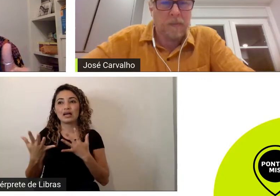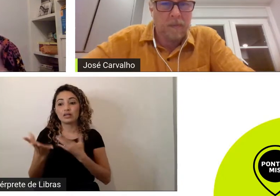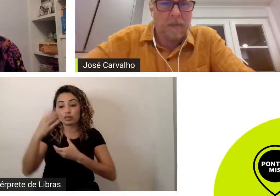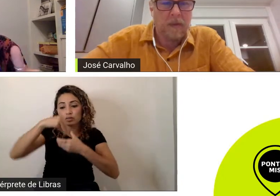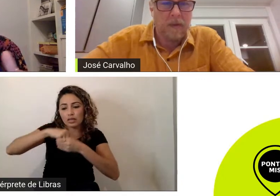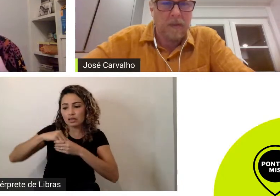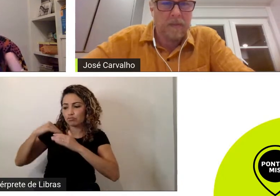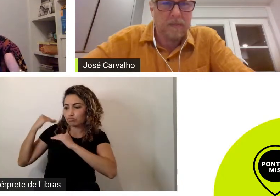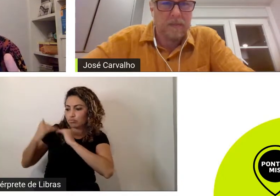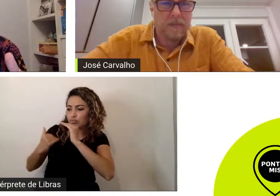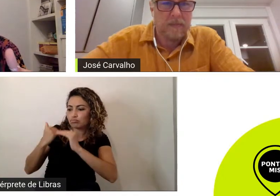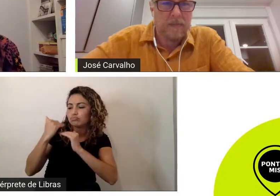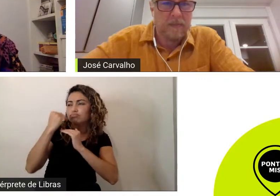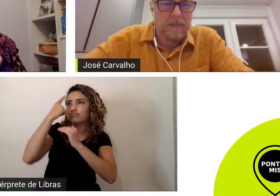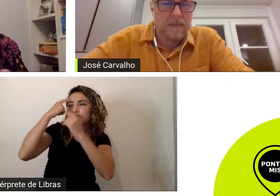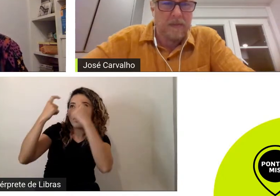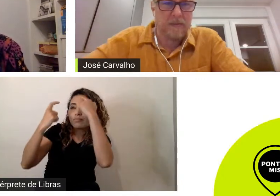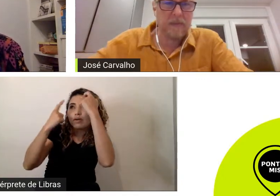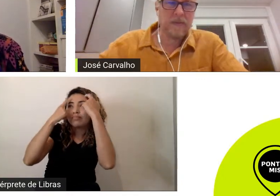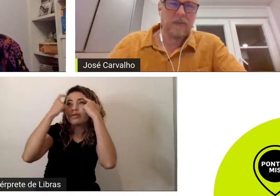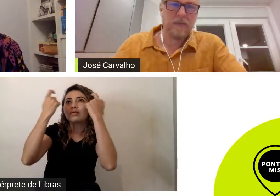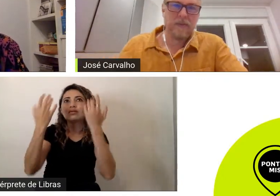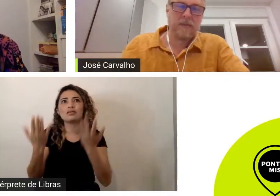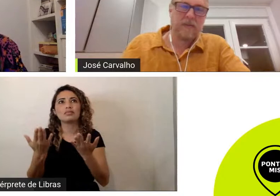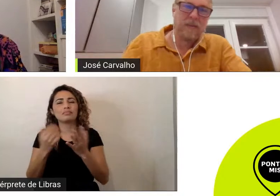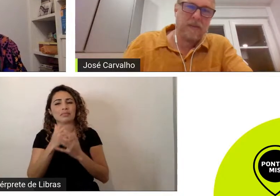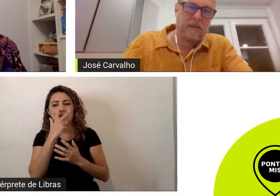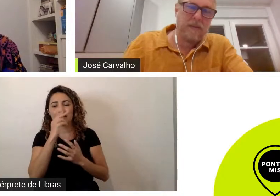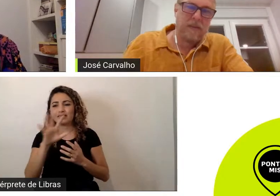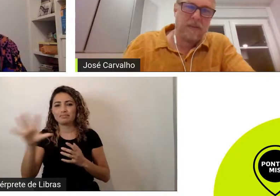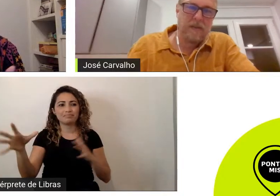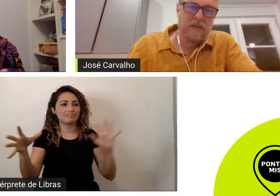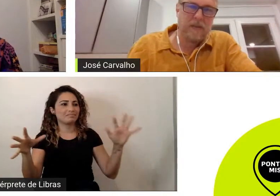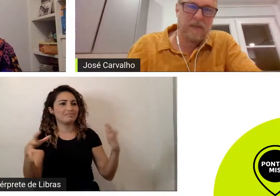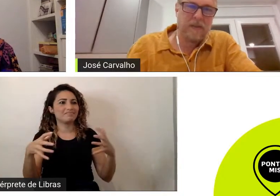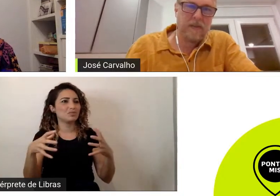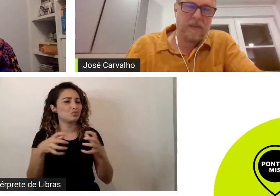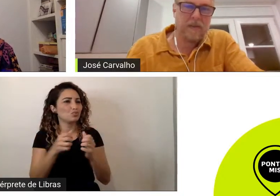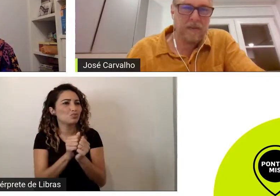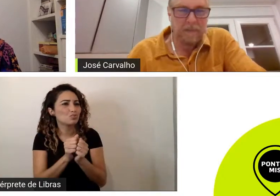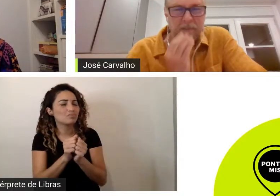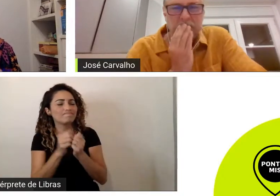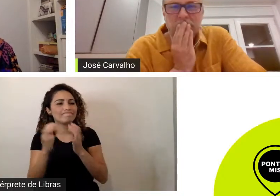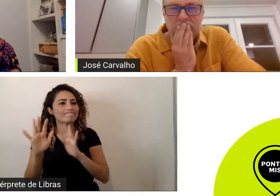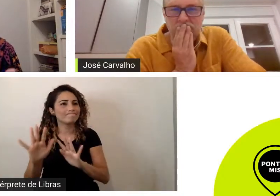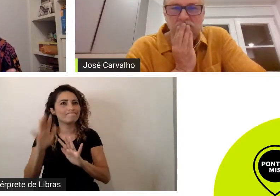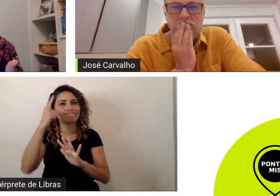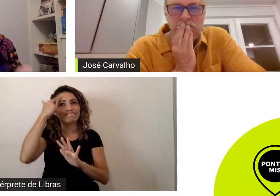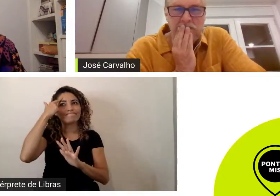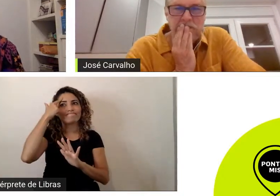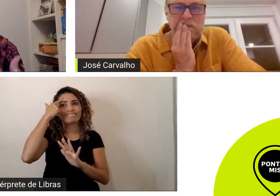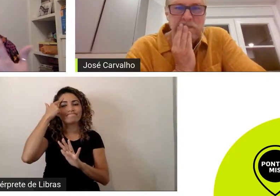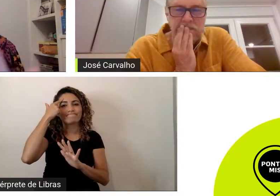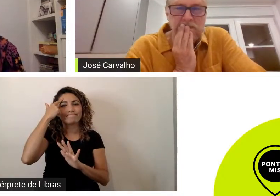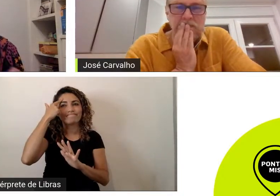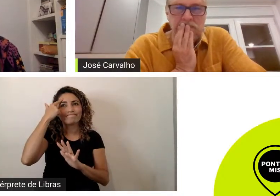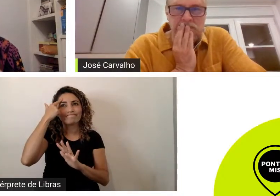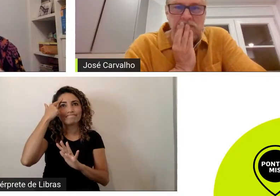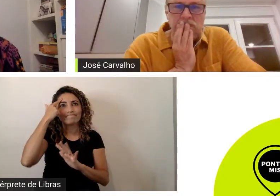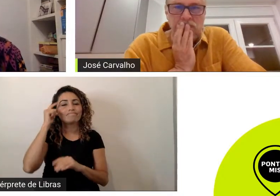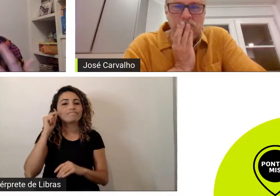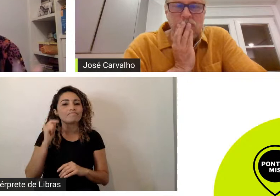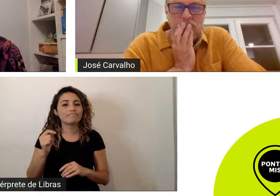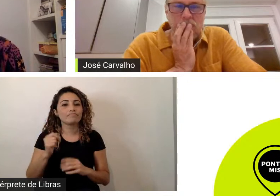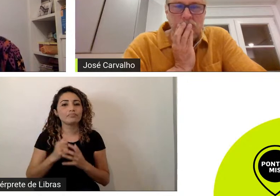em juntas e eu não sei fico pensando como o criativo como a pessoa que está gerando